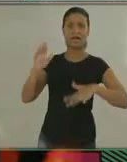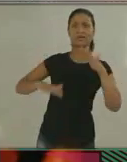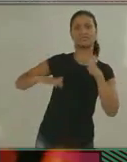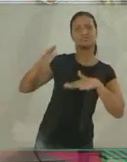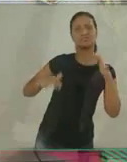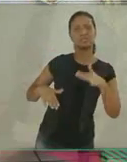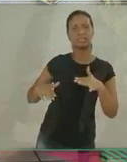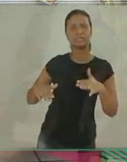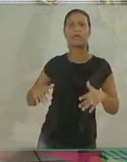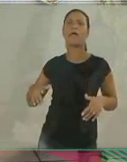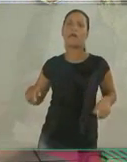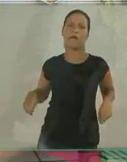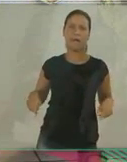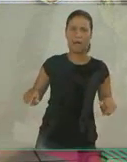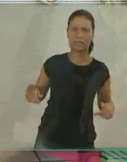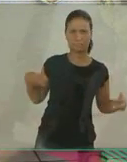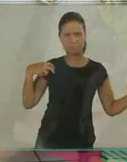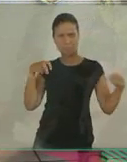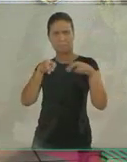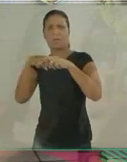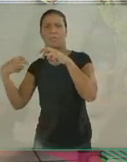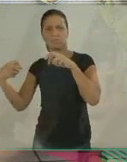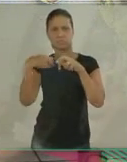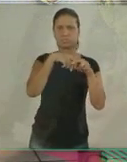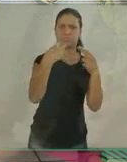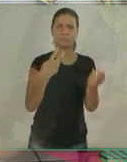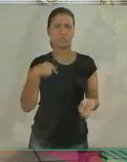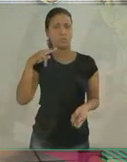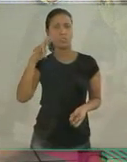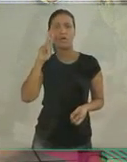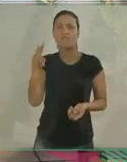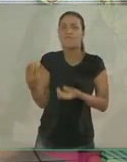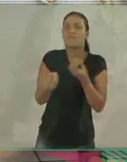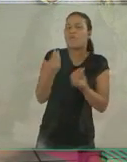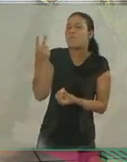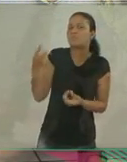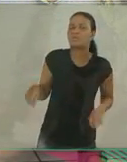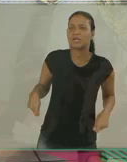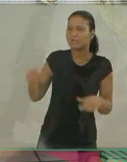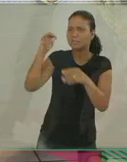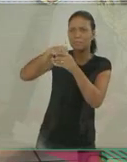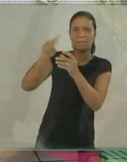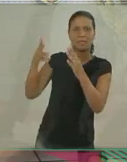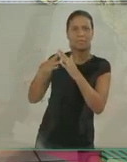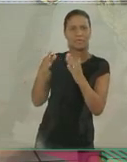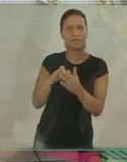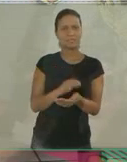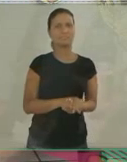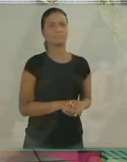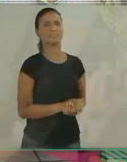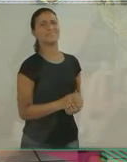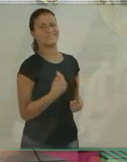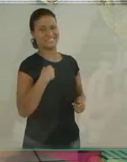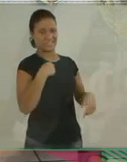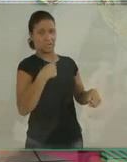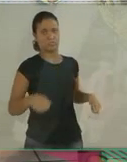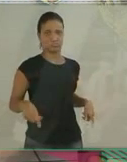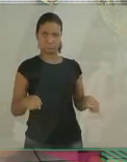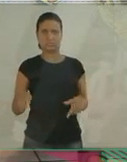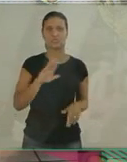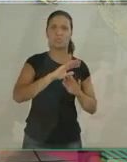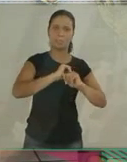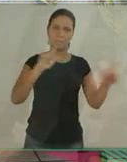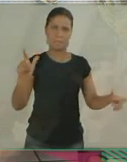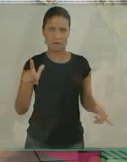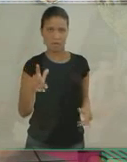produção. De vez em quando as cadeiras se batem, se esbarram. Eu nunca vi uma casa onde moro duas cadeiras antes. Eu sou muito barbeira,